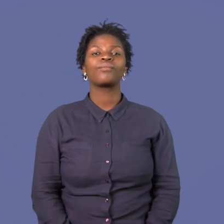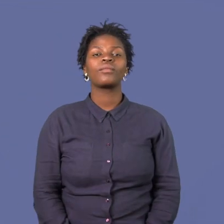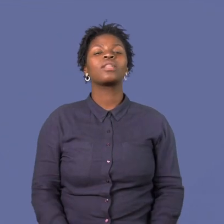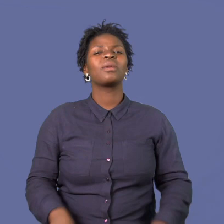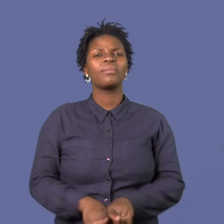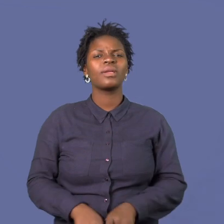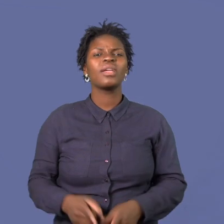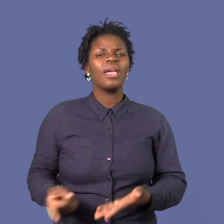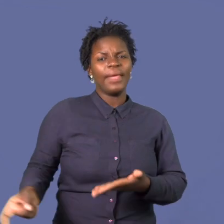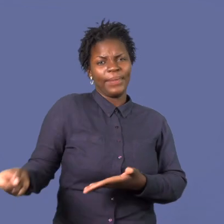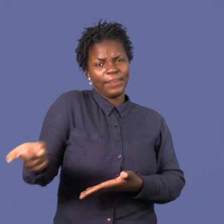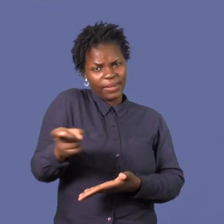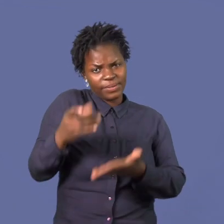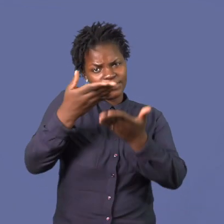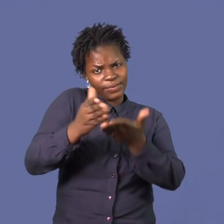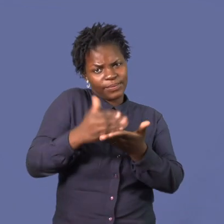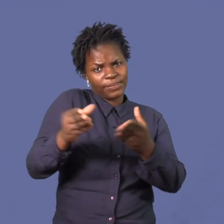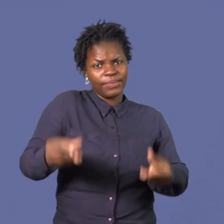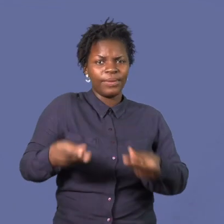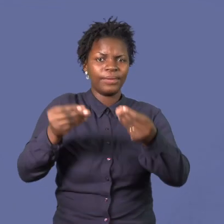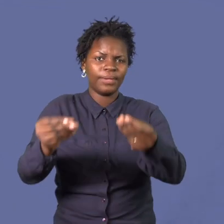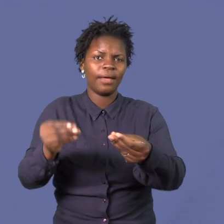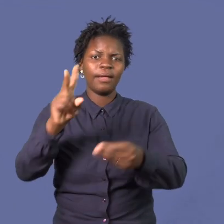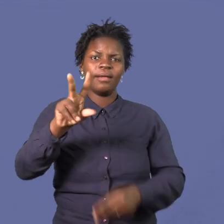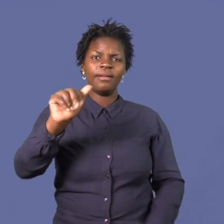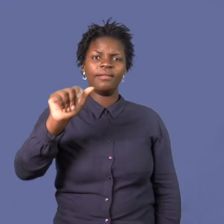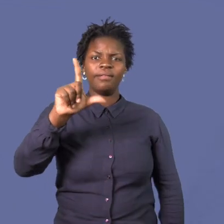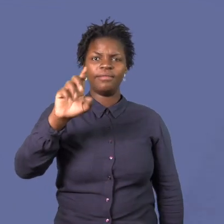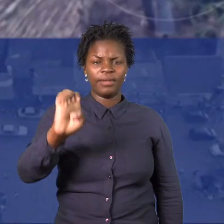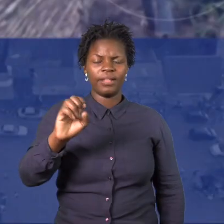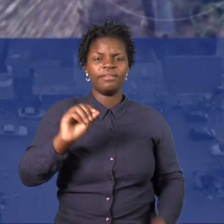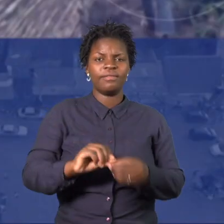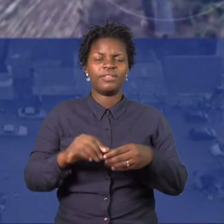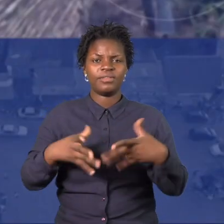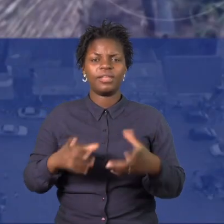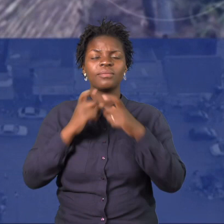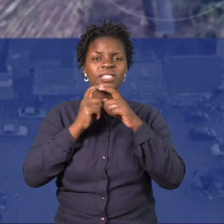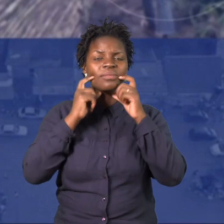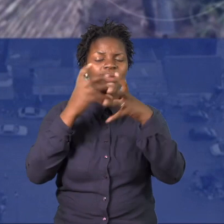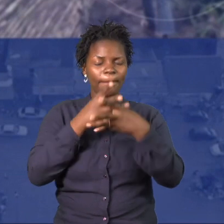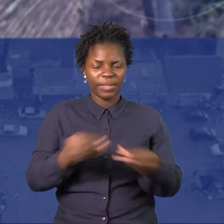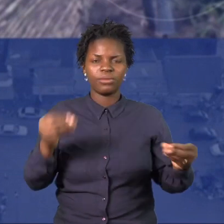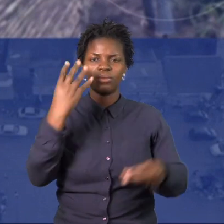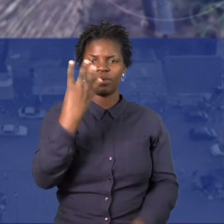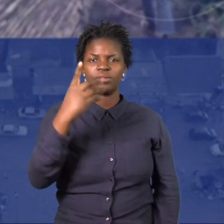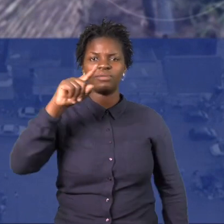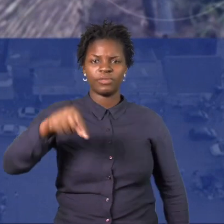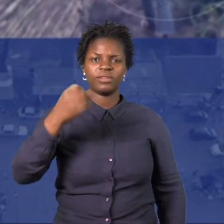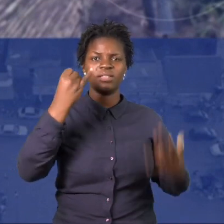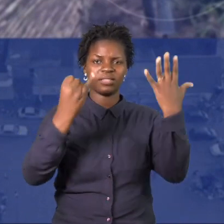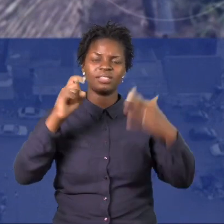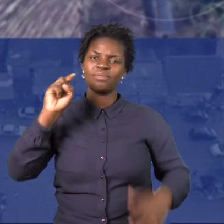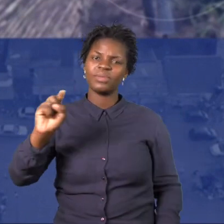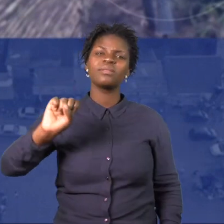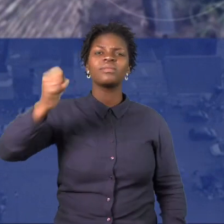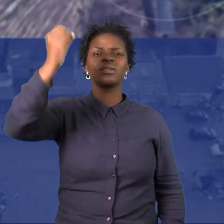das suas atividades, não apresentando os resultados esperados. O governo aprovou em junho do presente ano